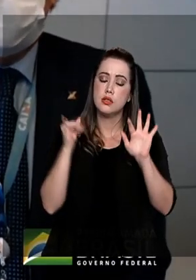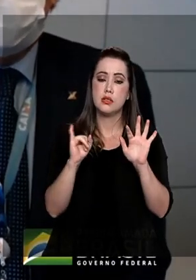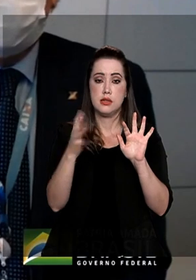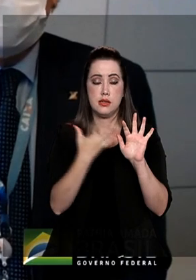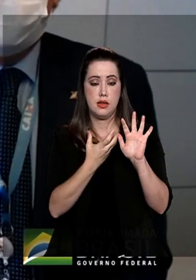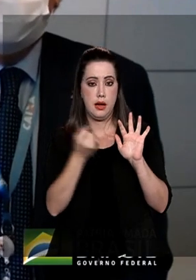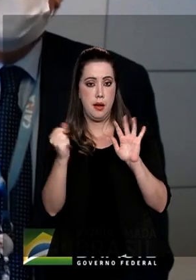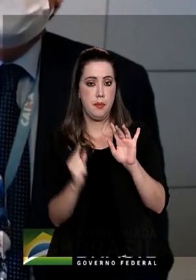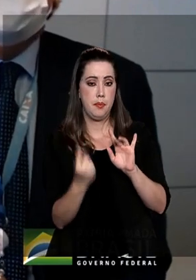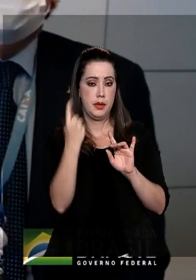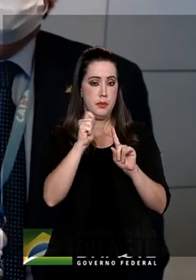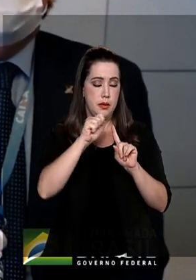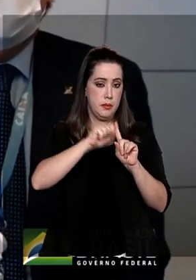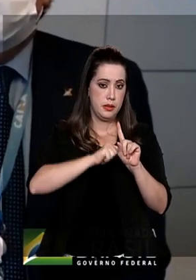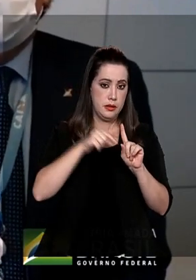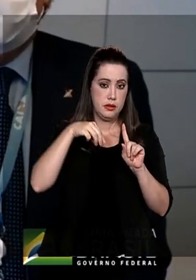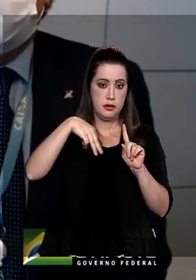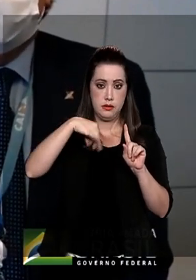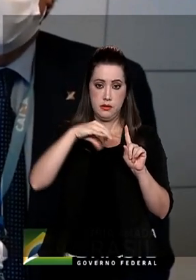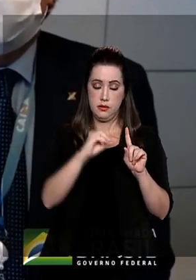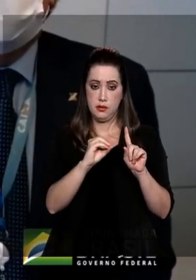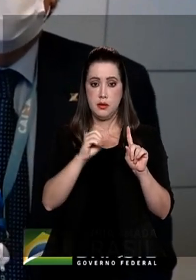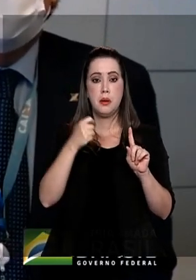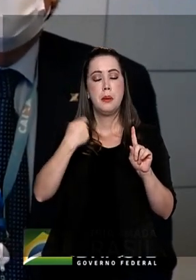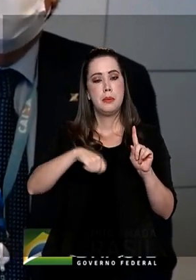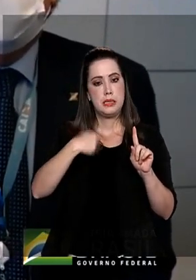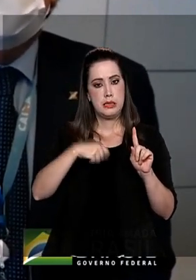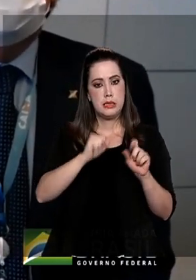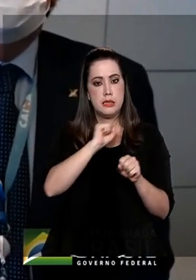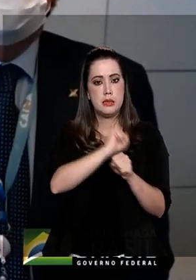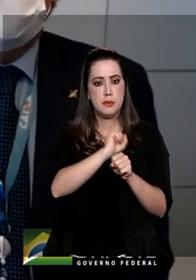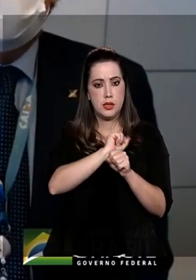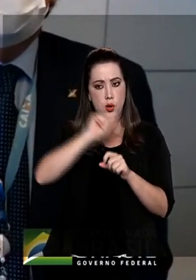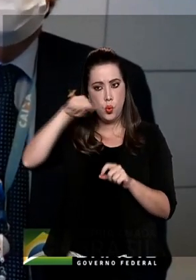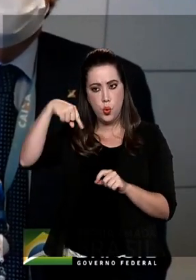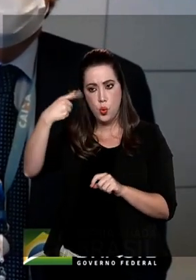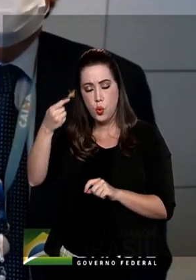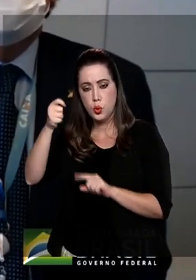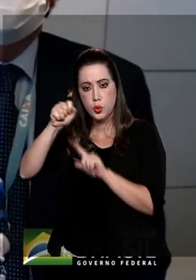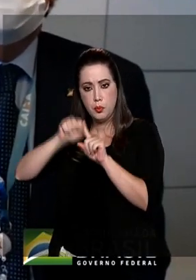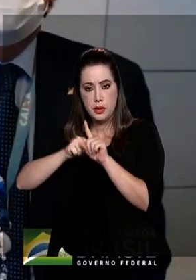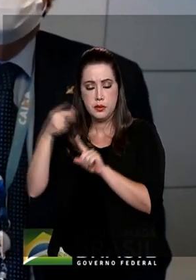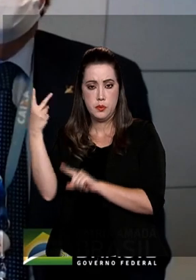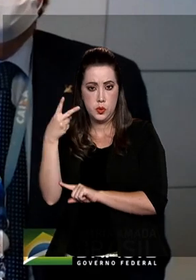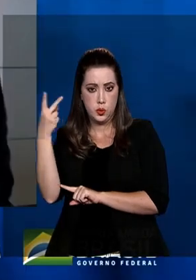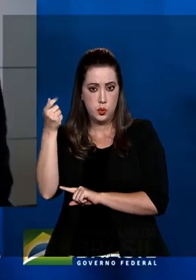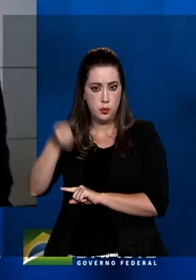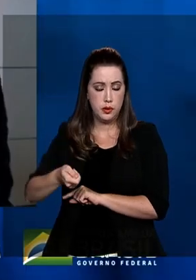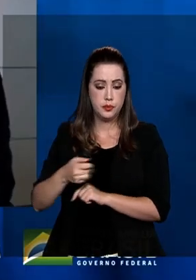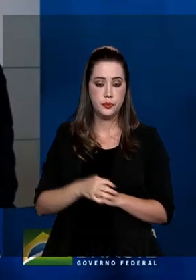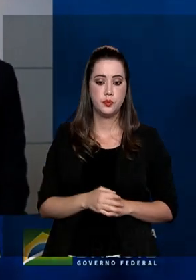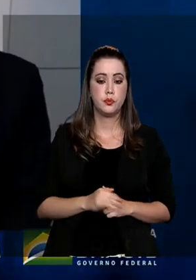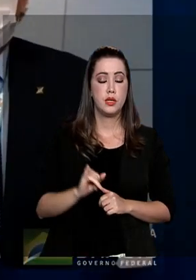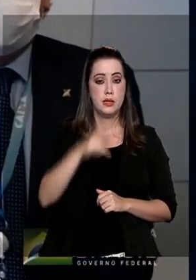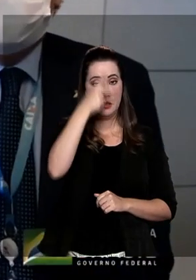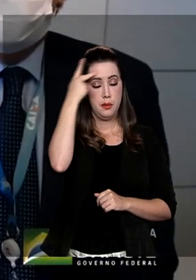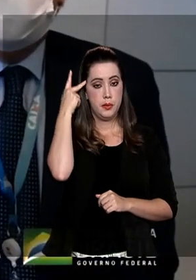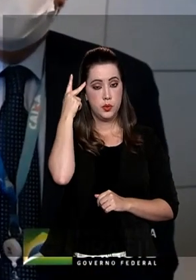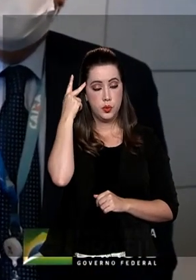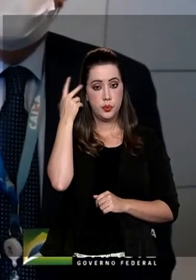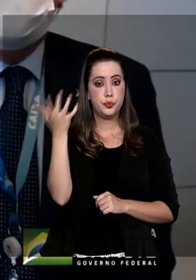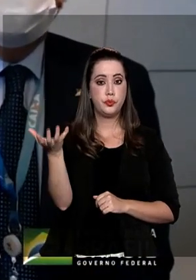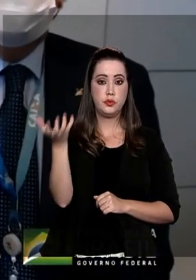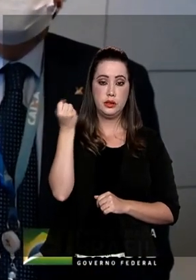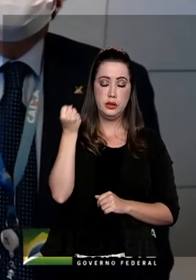sacar a primeira parcela só em maio vai ter que esperar o mês que vem para a segunda parcela. Quem recebeu a primeira